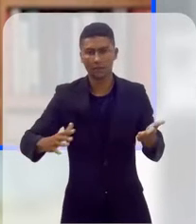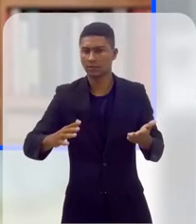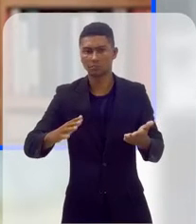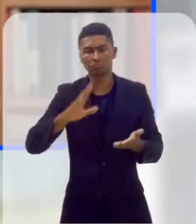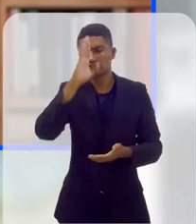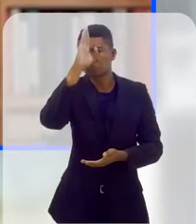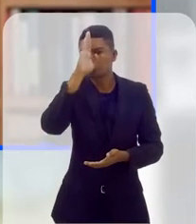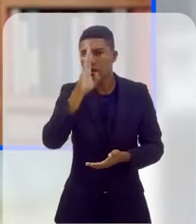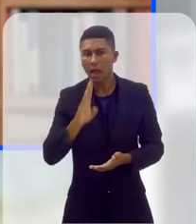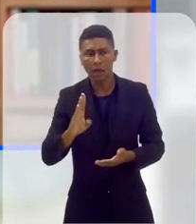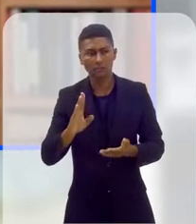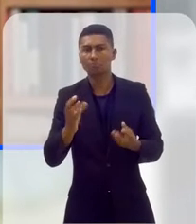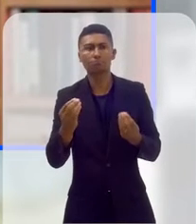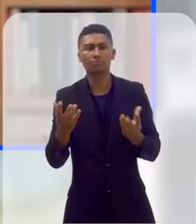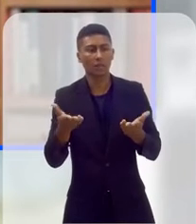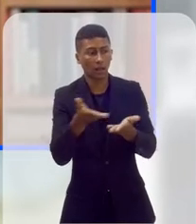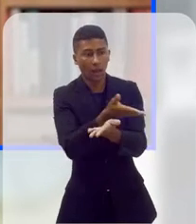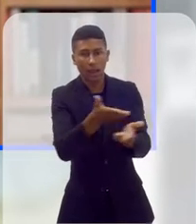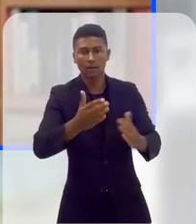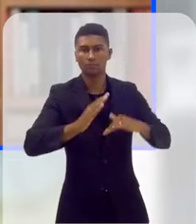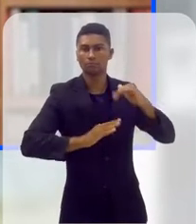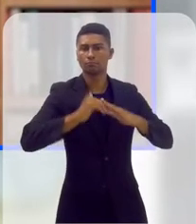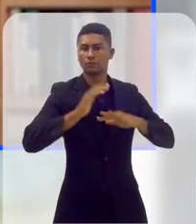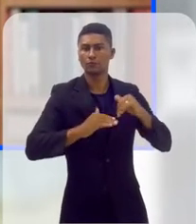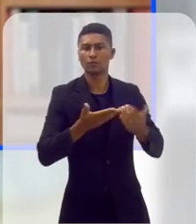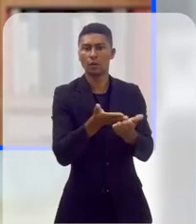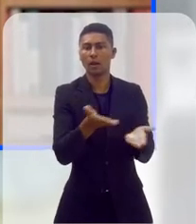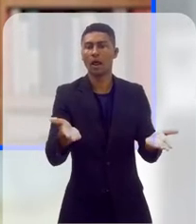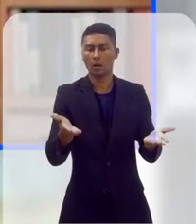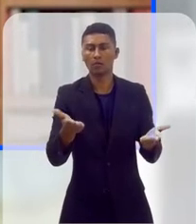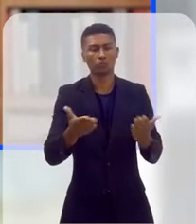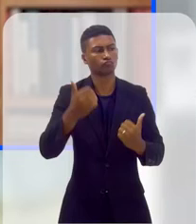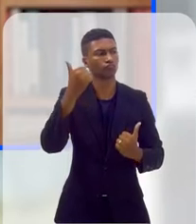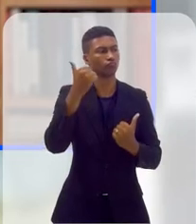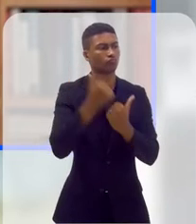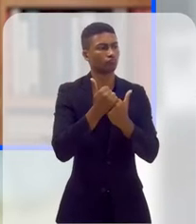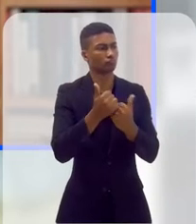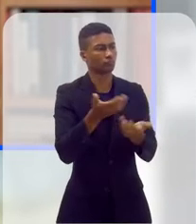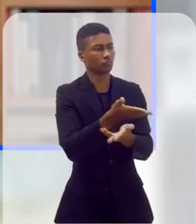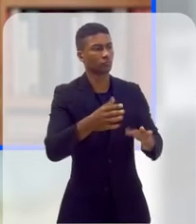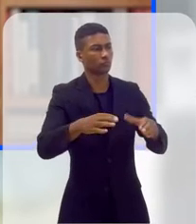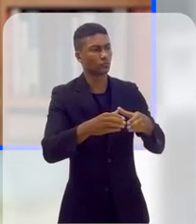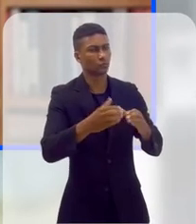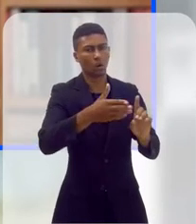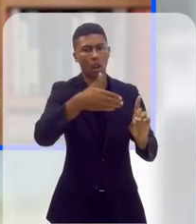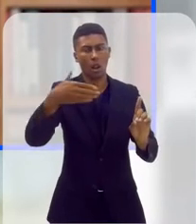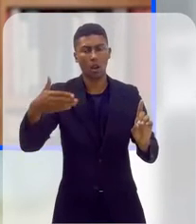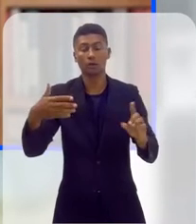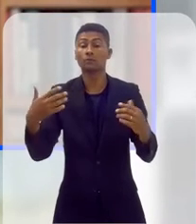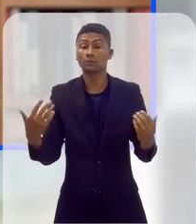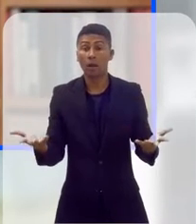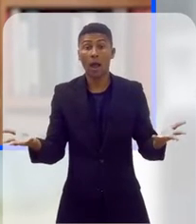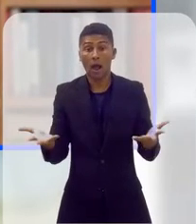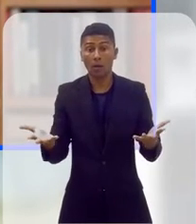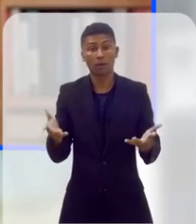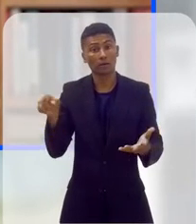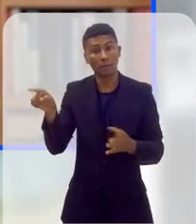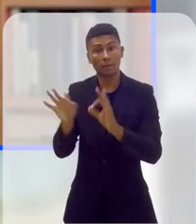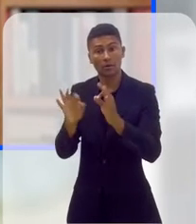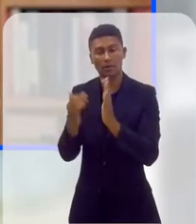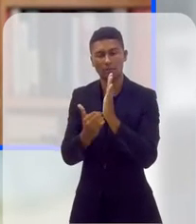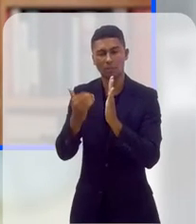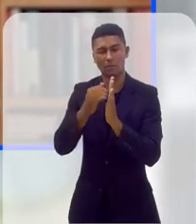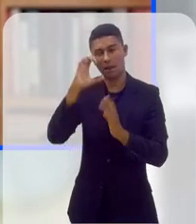direcionadas para profissionais que atuam na defesa dos direitos dessa parcela da população. Vamos saber mais sobre esse